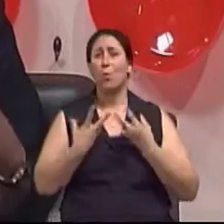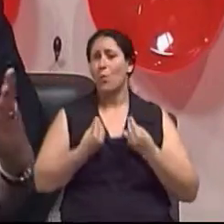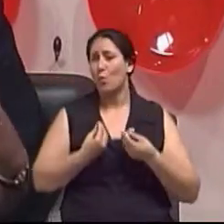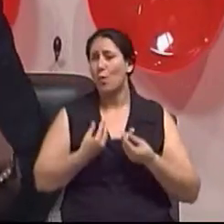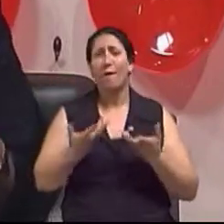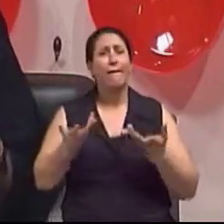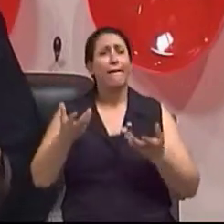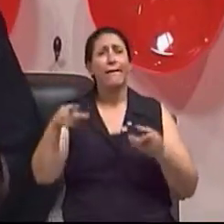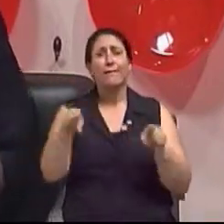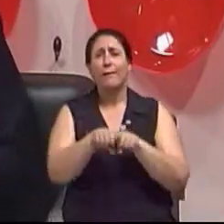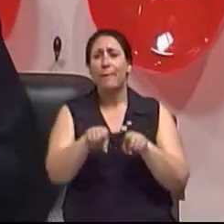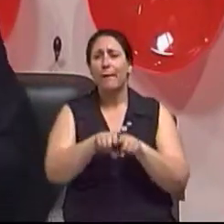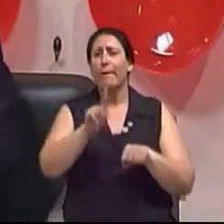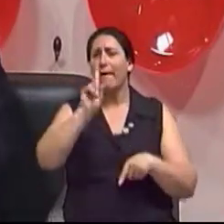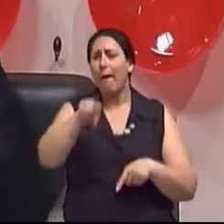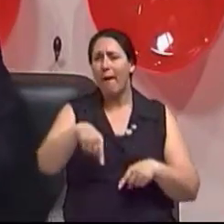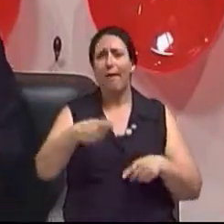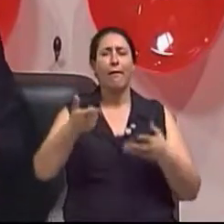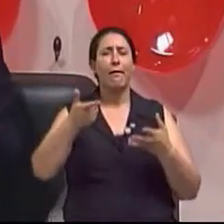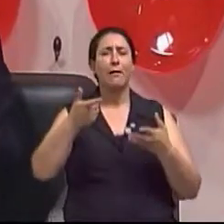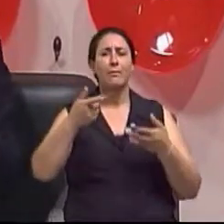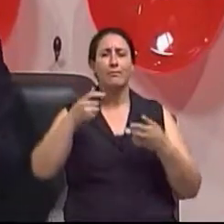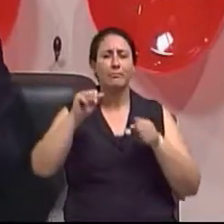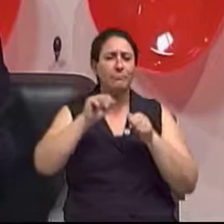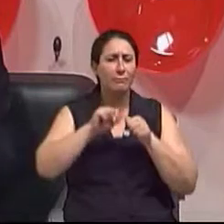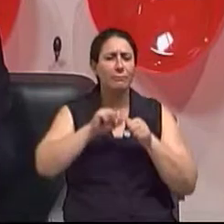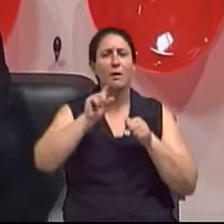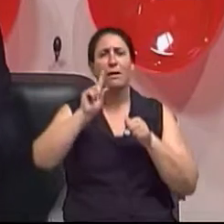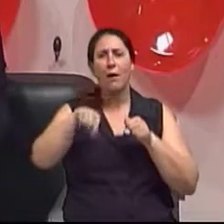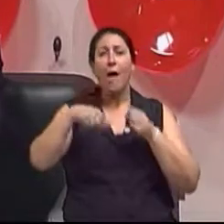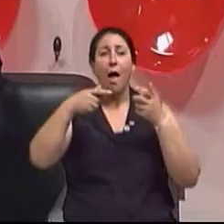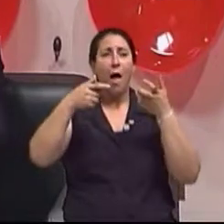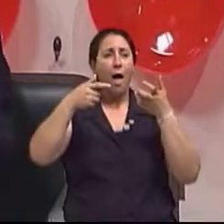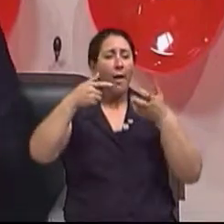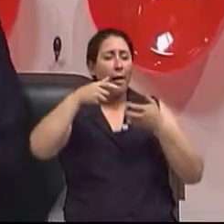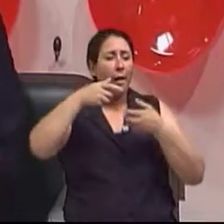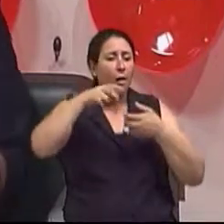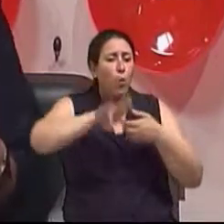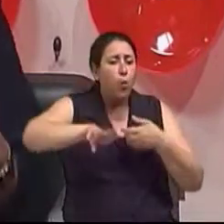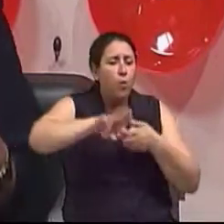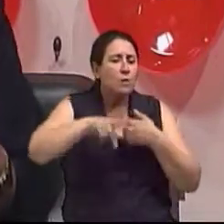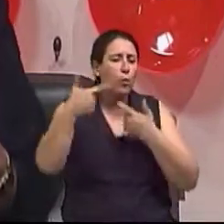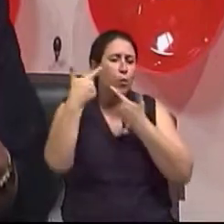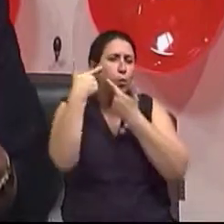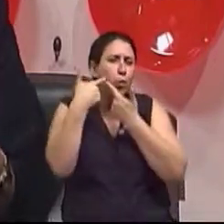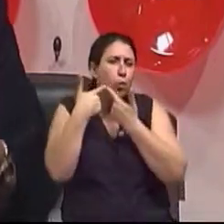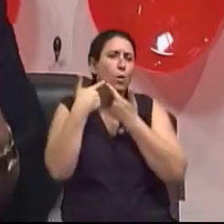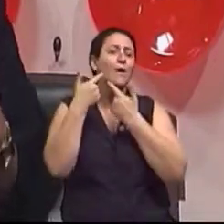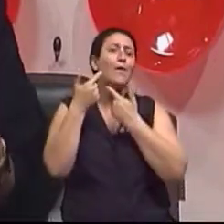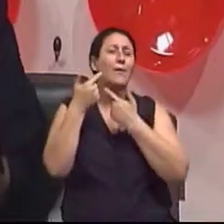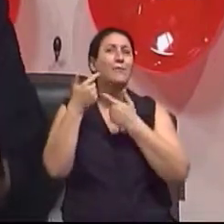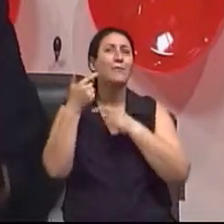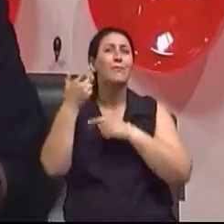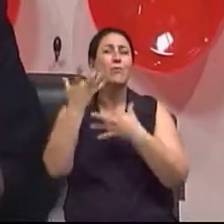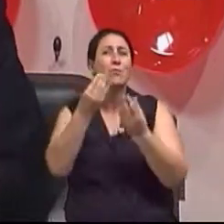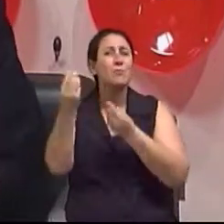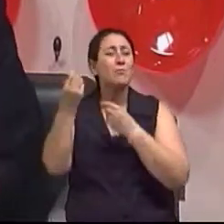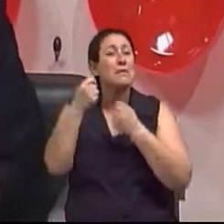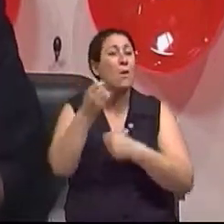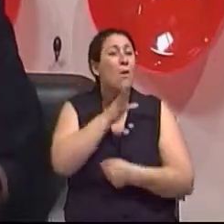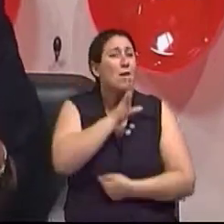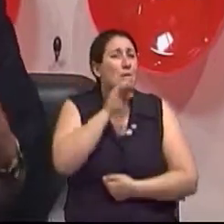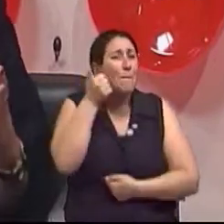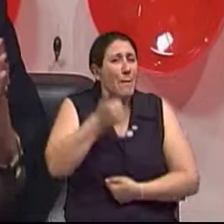é? Os aparelhos também, cada um faz o seu aparelho e acrescenta alguma coisa. Então, a gente tem que conhecer bem o